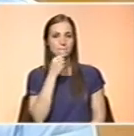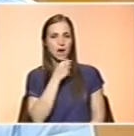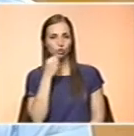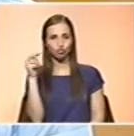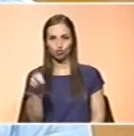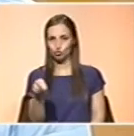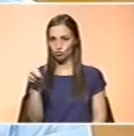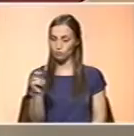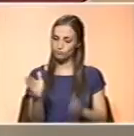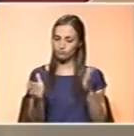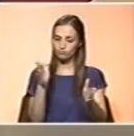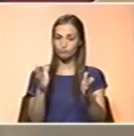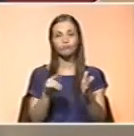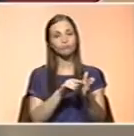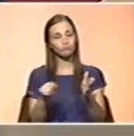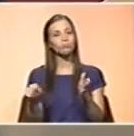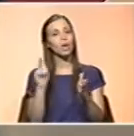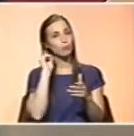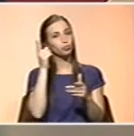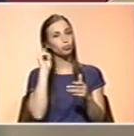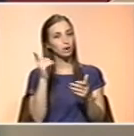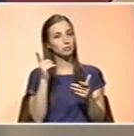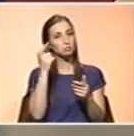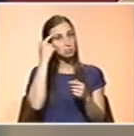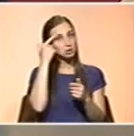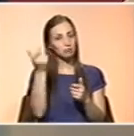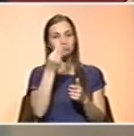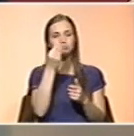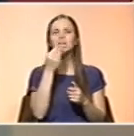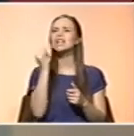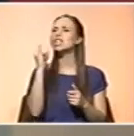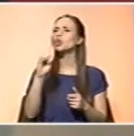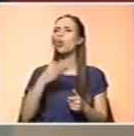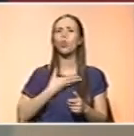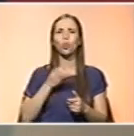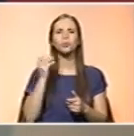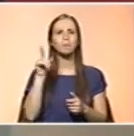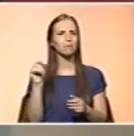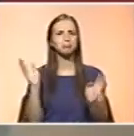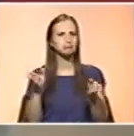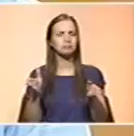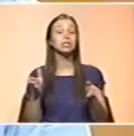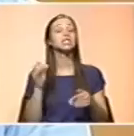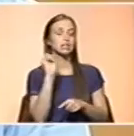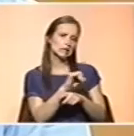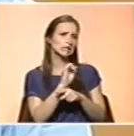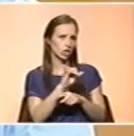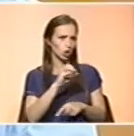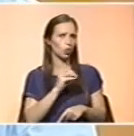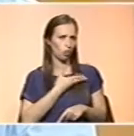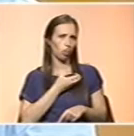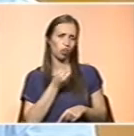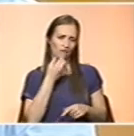nestes meses pode ser interessante recorrer a este tipo de suplementos. falta de outro que tanto se fala, também falou no início. Sim, é verdade.